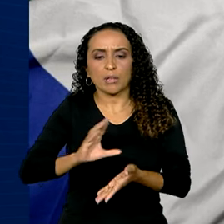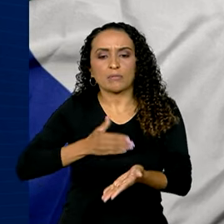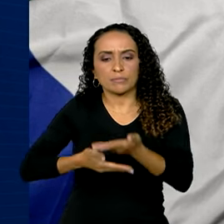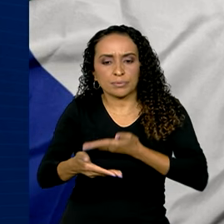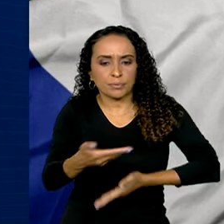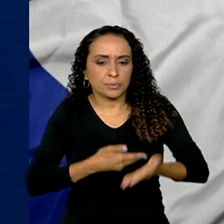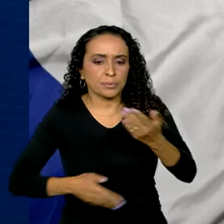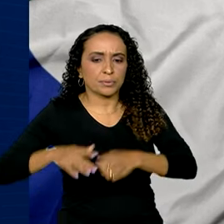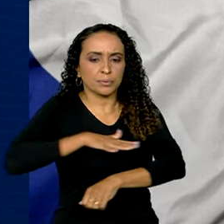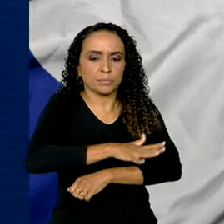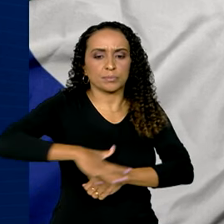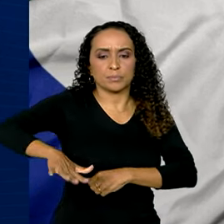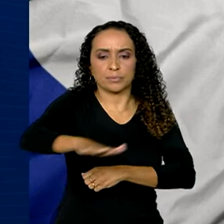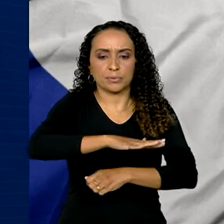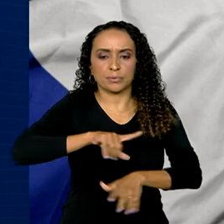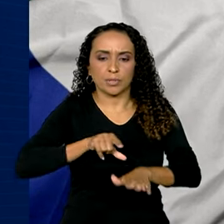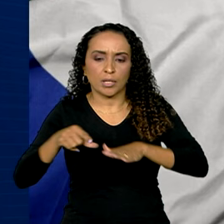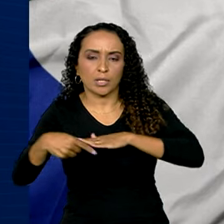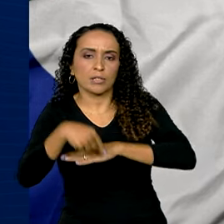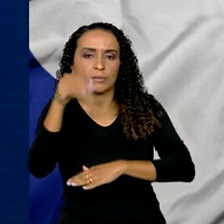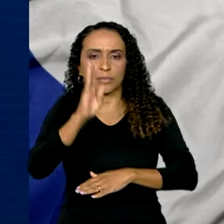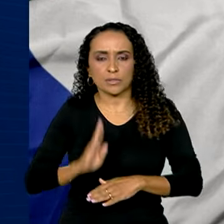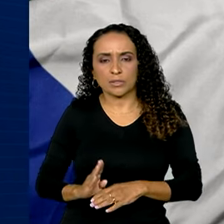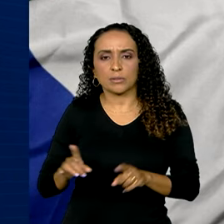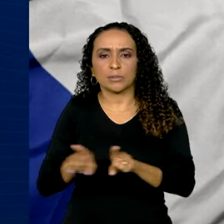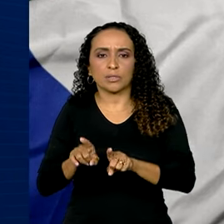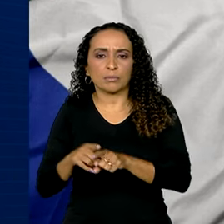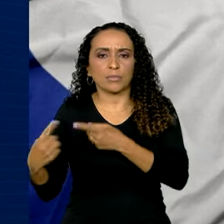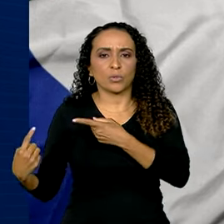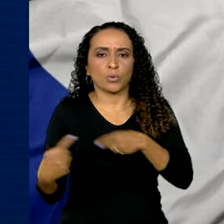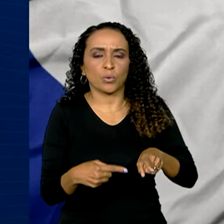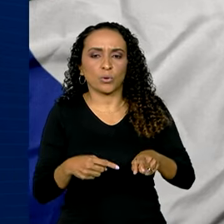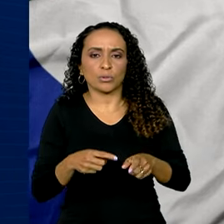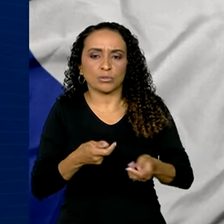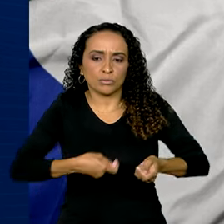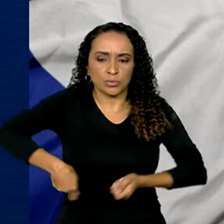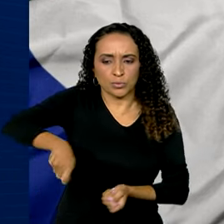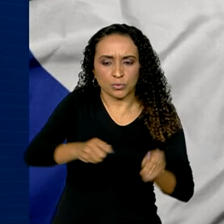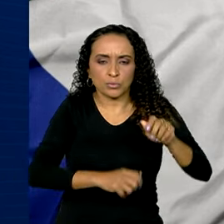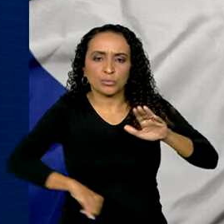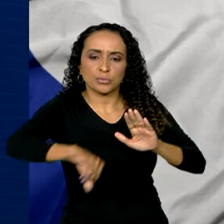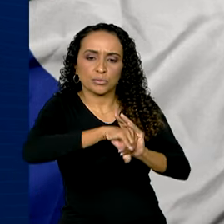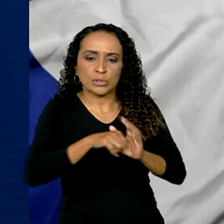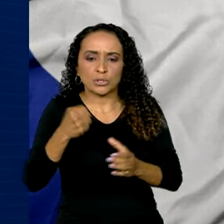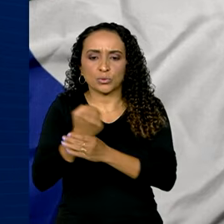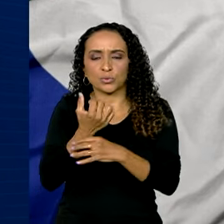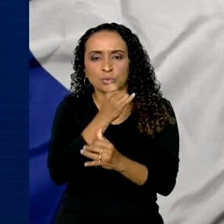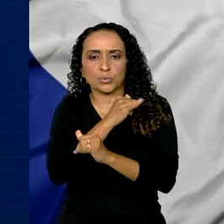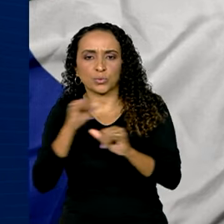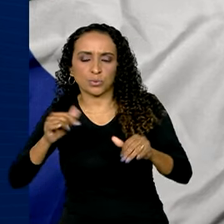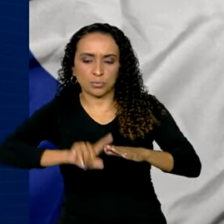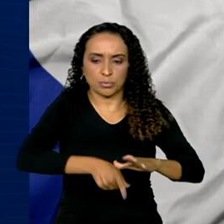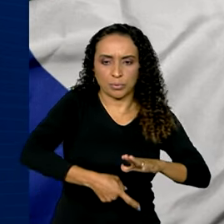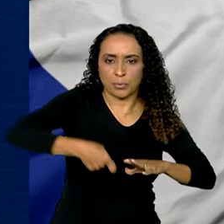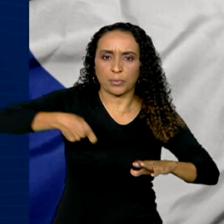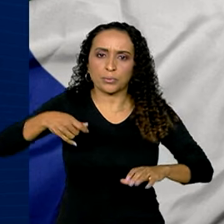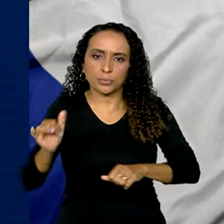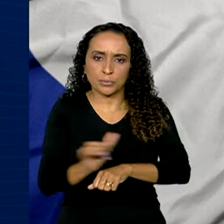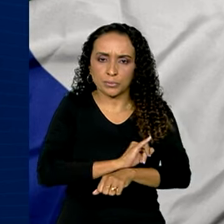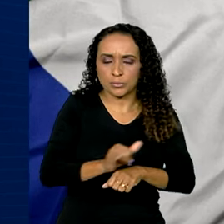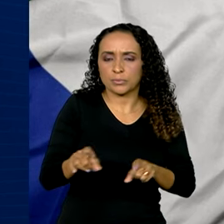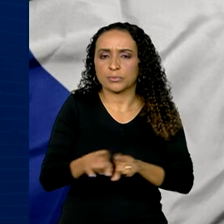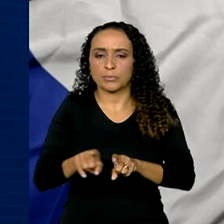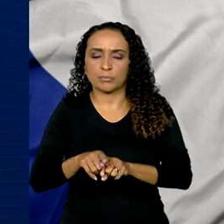parques amazônicos da Guiana e do Brasil, combate contra o garimpo ilegal, segurança energética e minerais estratégicos